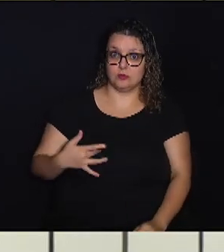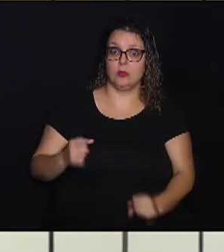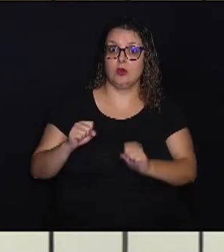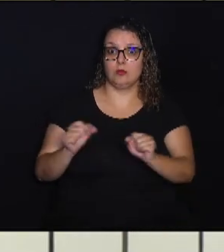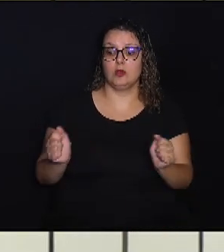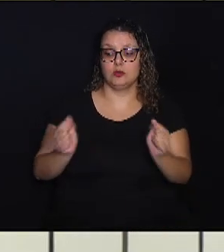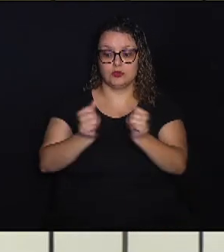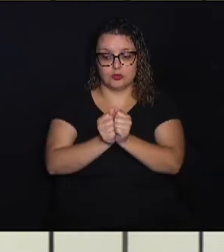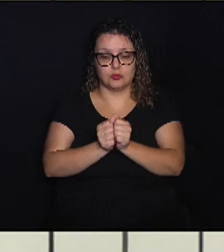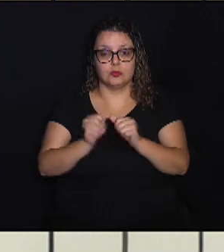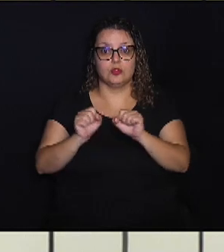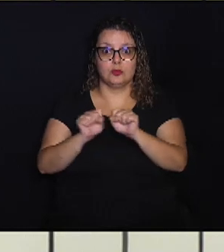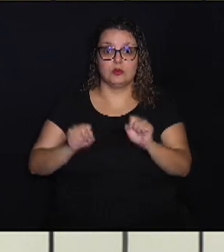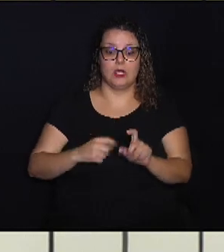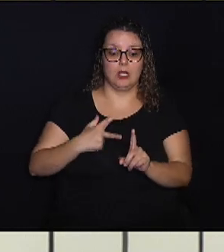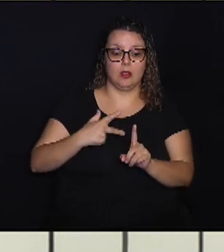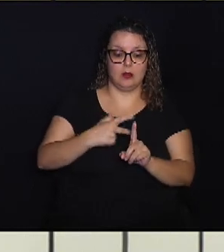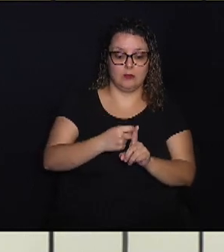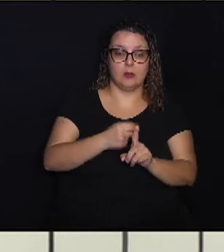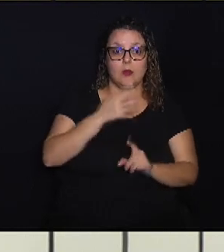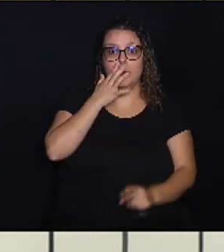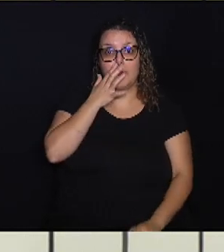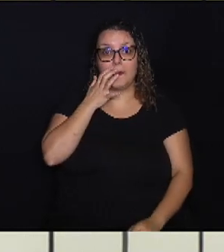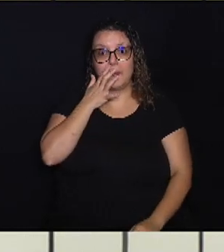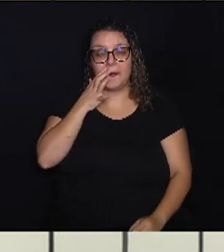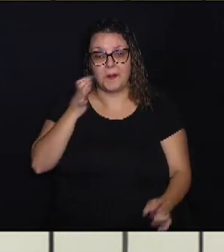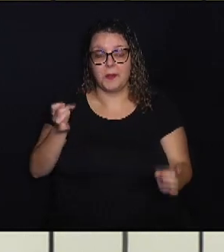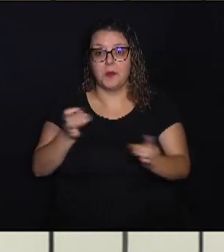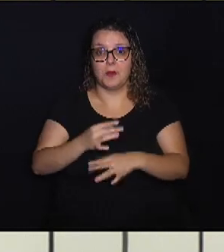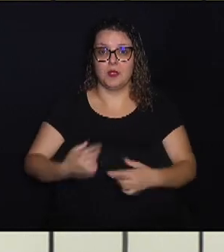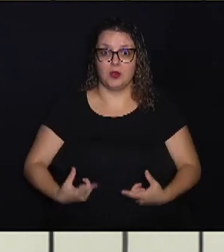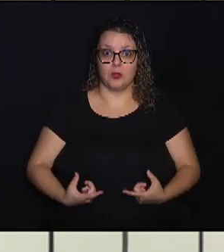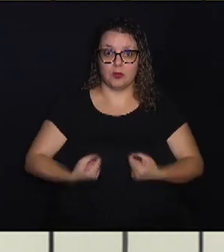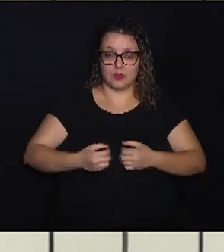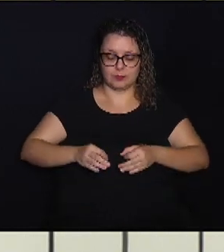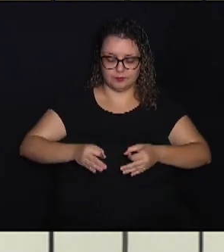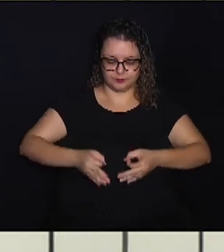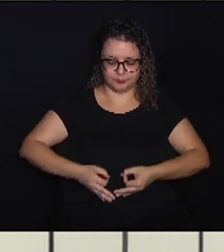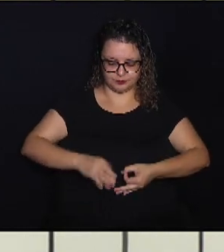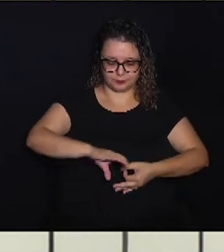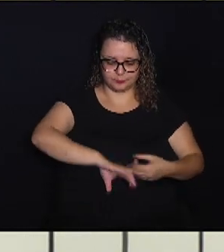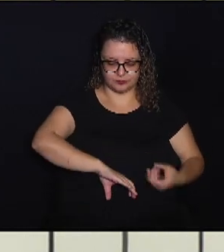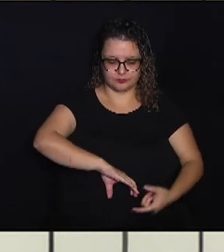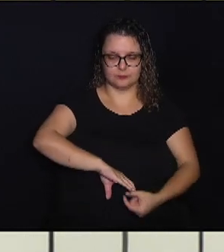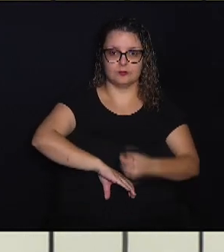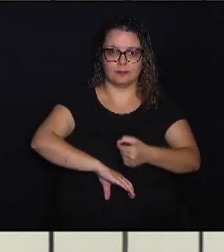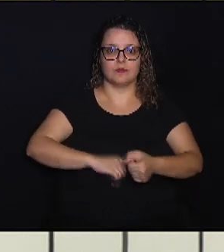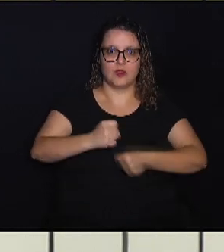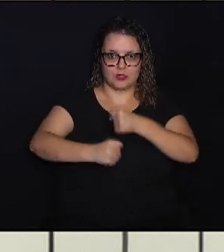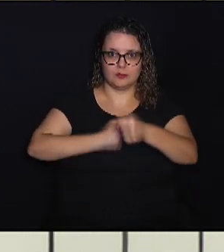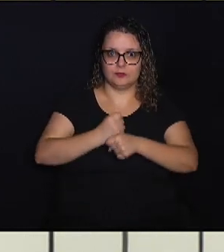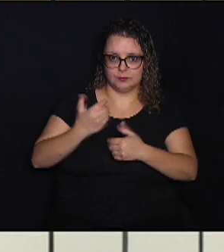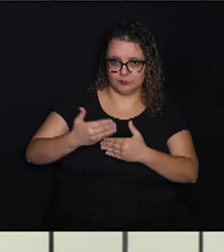junto com o sistema de vacinação, erradicar o câncer de colo de útero nos próximos anos.